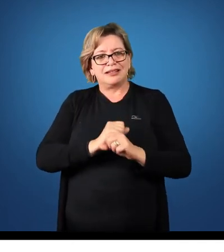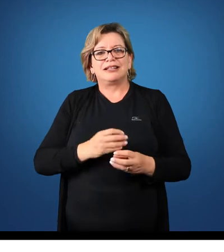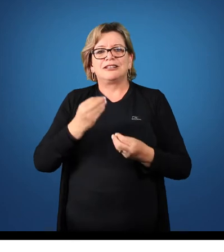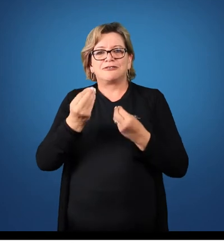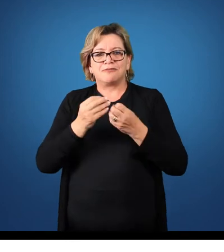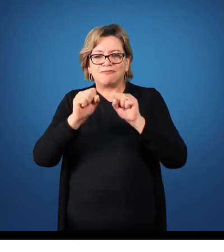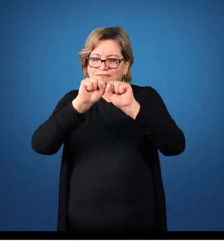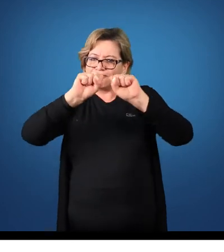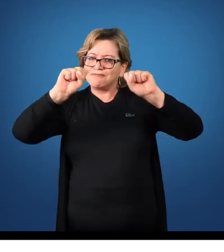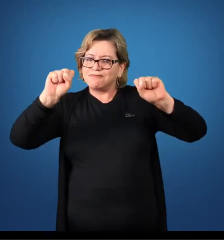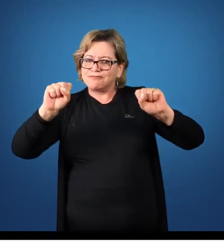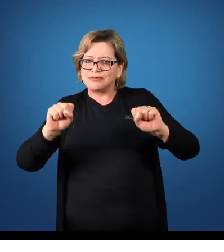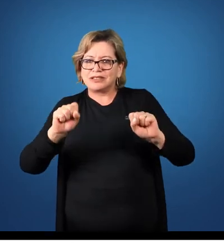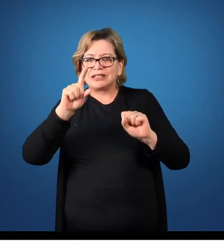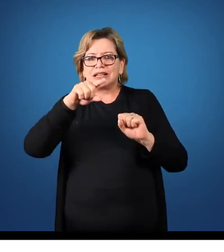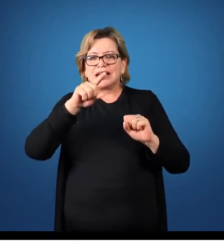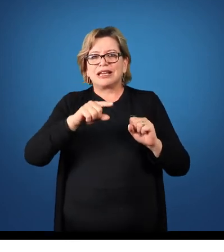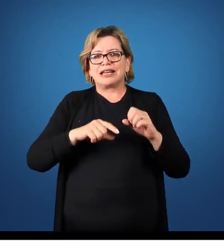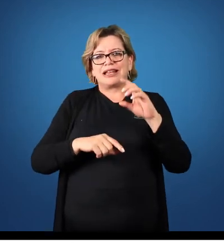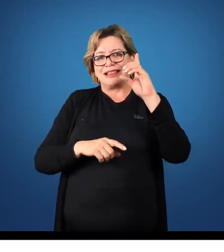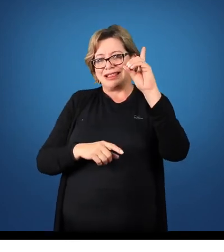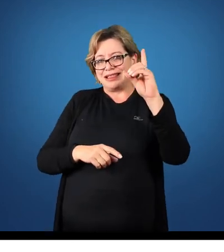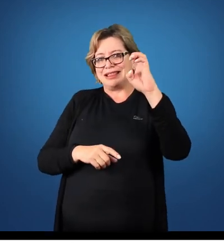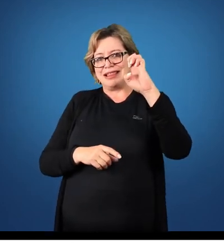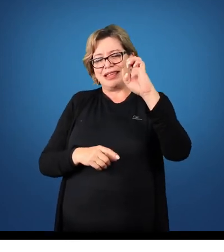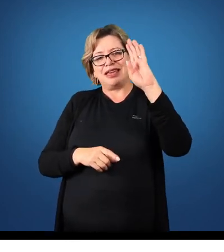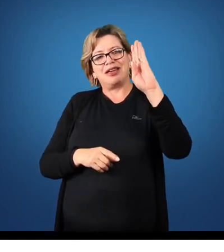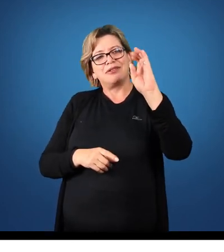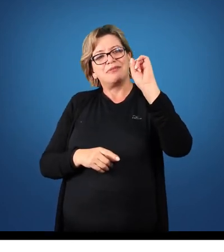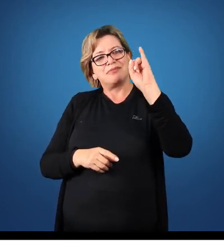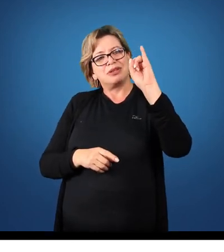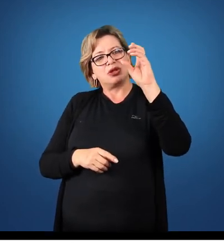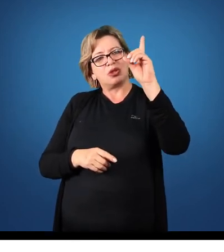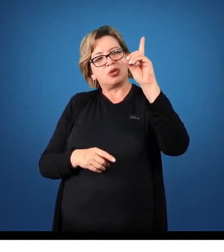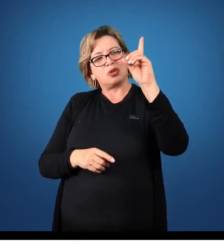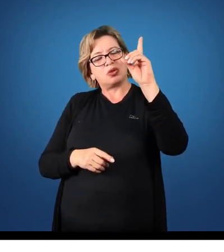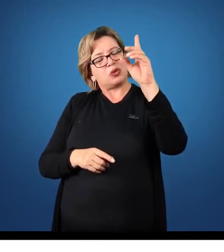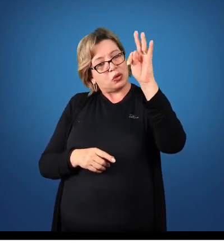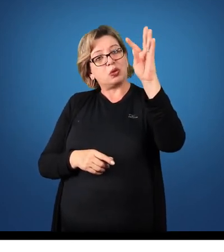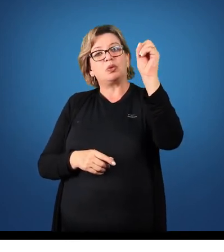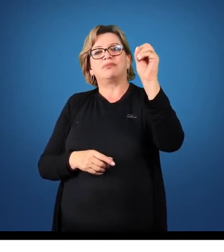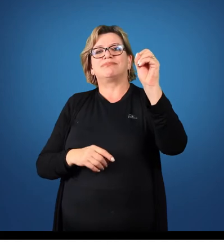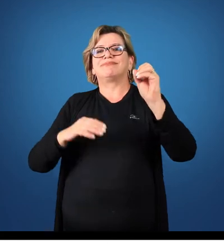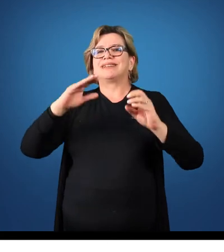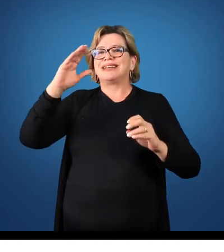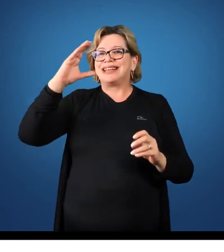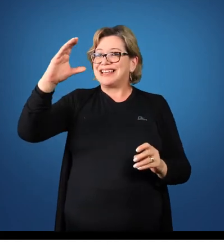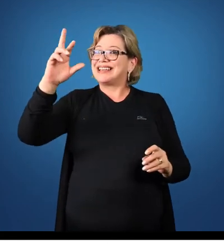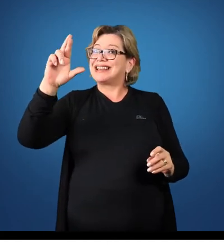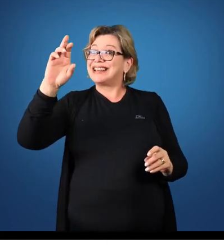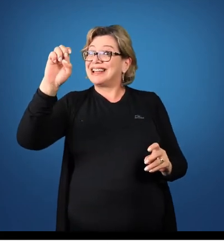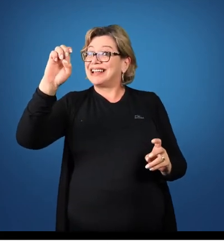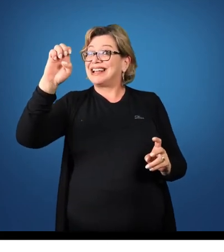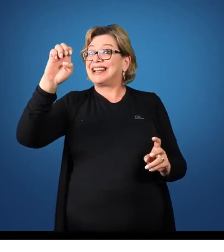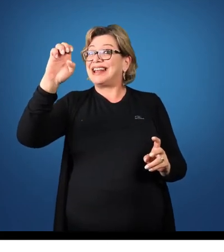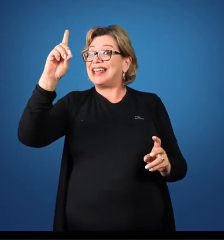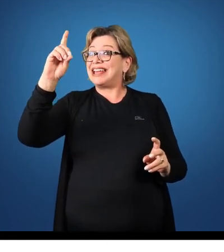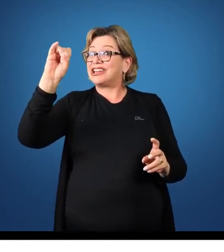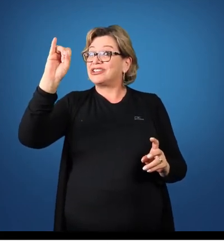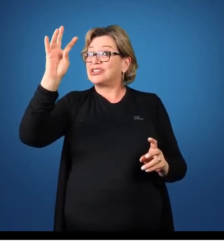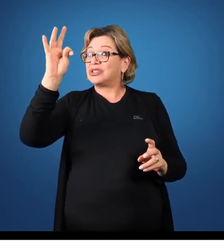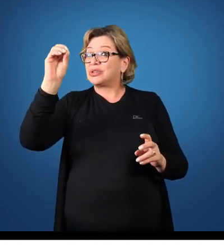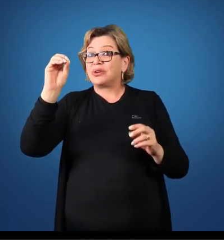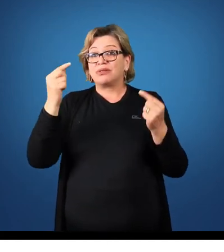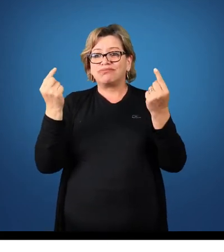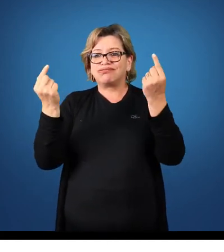contábil é chamada de débito e crédito. O que é débito e crédito? Diferentemente do que a gente pensa com o